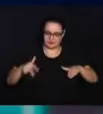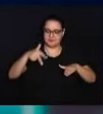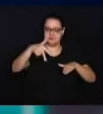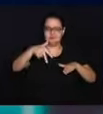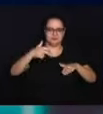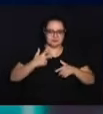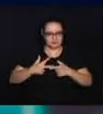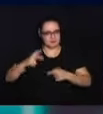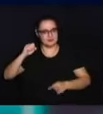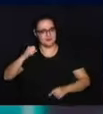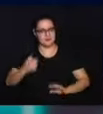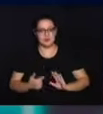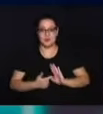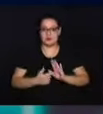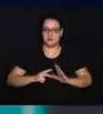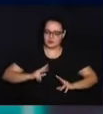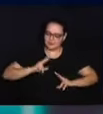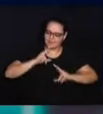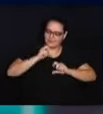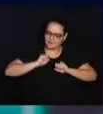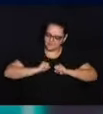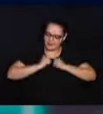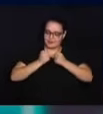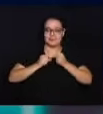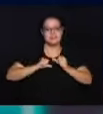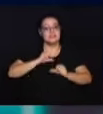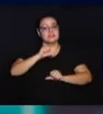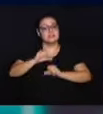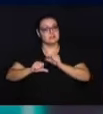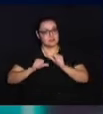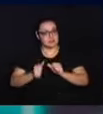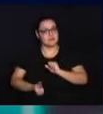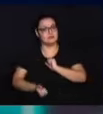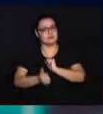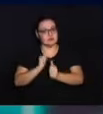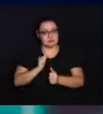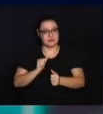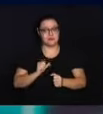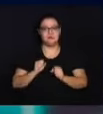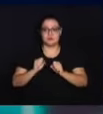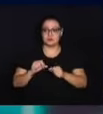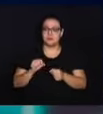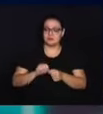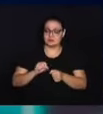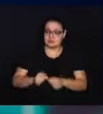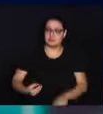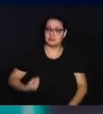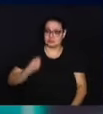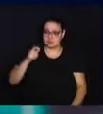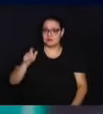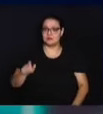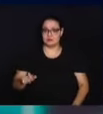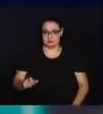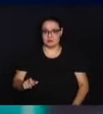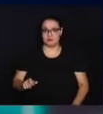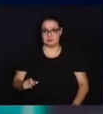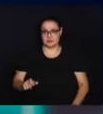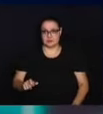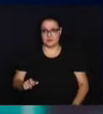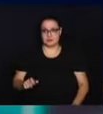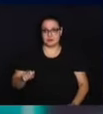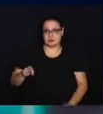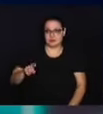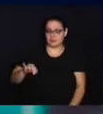conquistado, demonstrando toda a garra e a transformação que o esporte pode fazer na vida de uma pessoa.